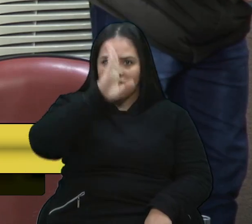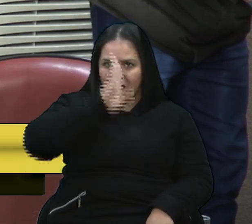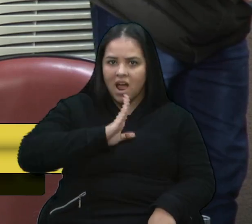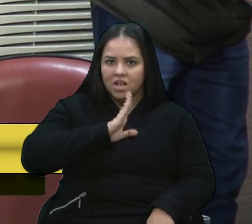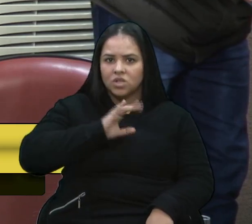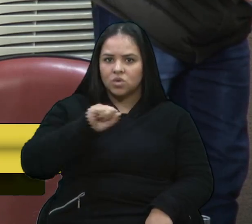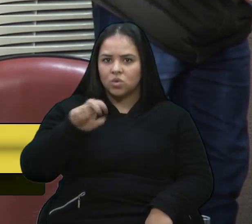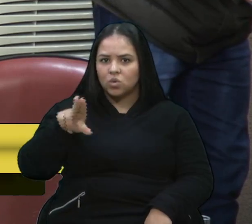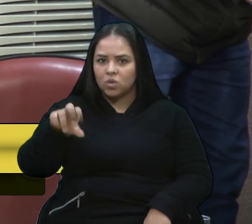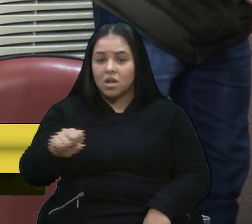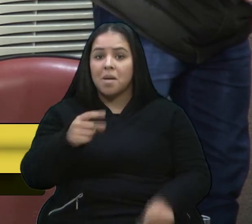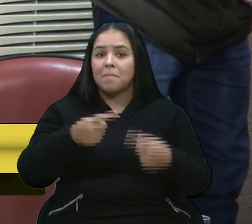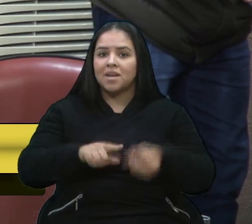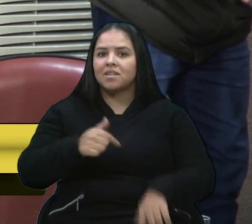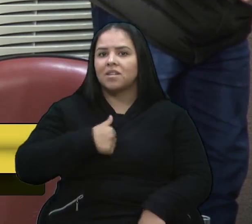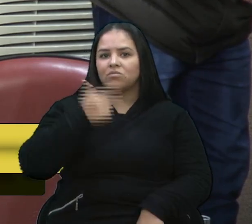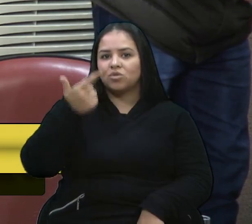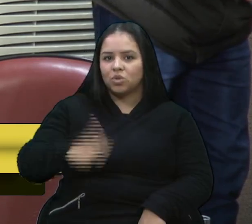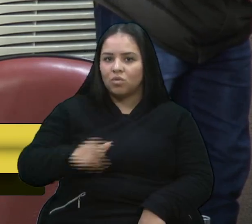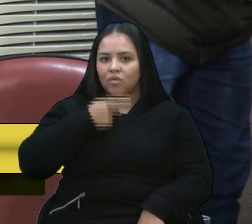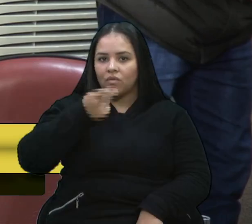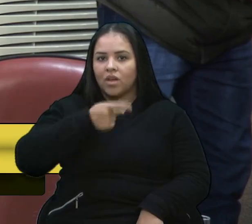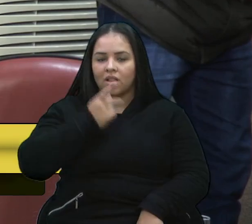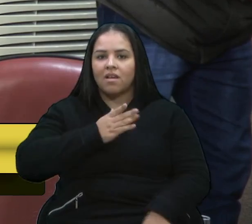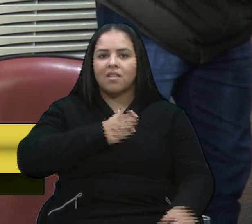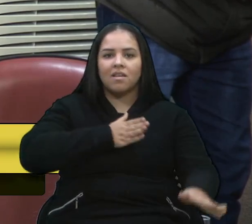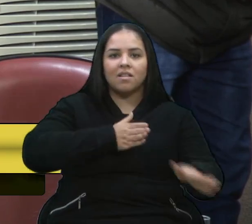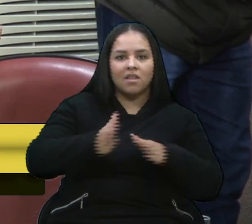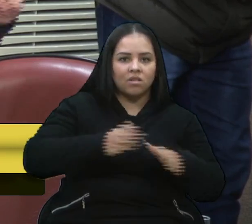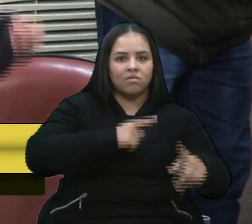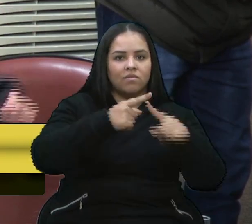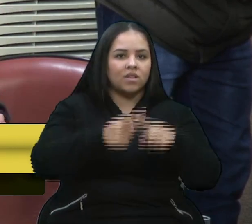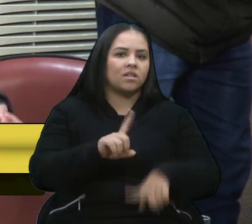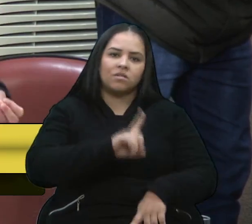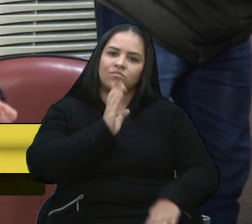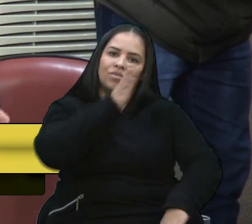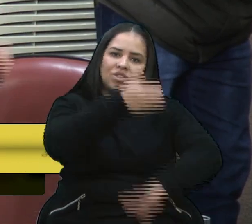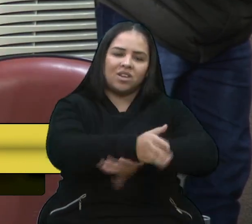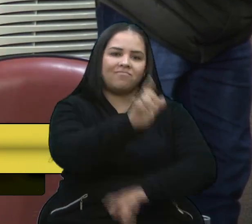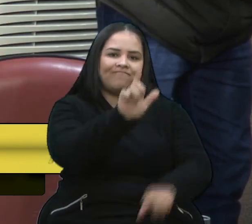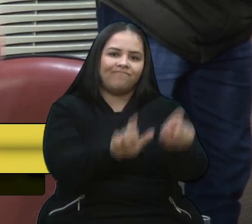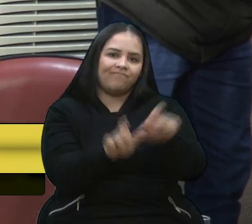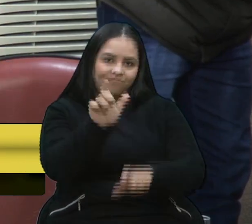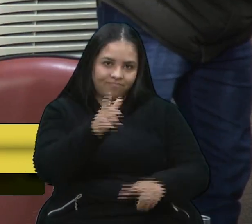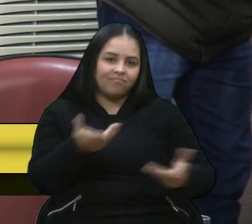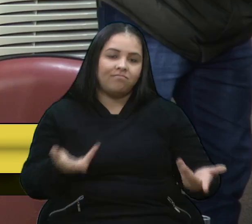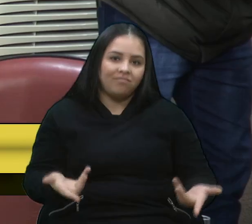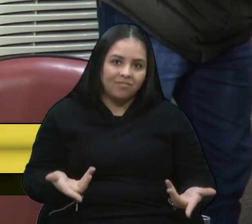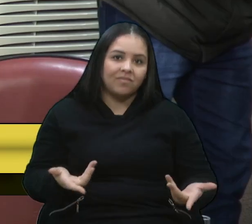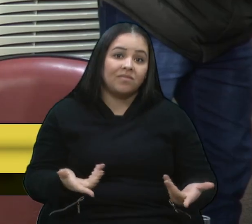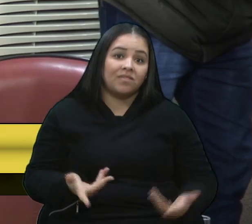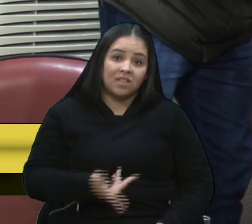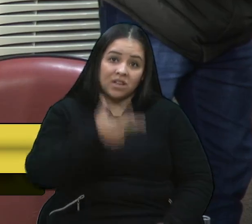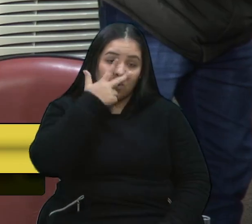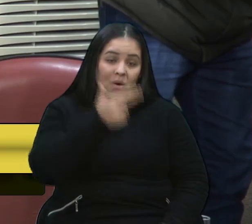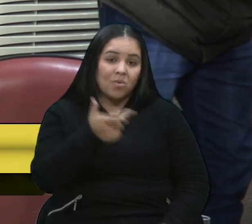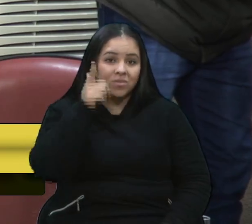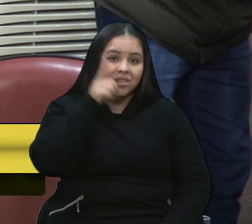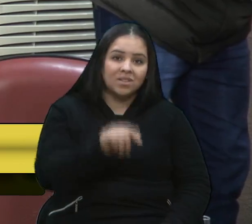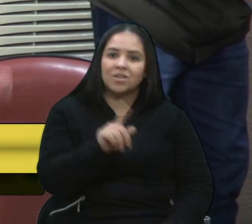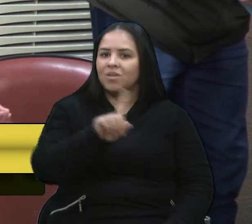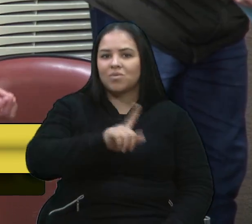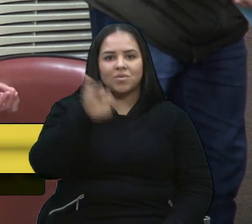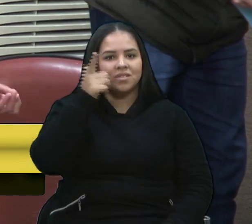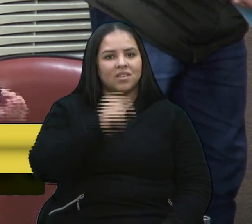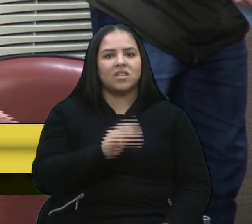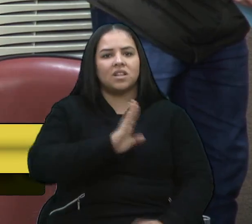Mas eu reforço mais uma vez que esse acesso, muitas vezes, não chega até essas pessoas. E as pessoas, mesmo conseguindo, não conseguem